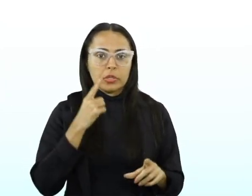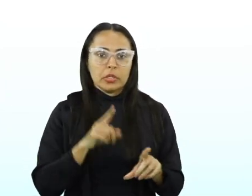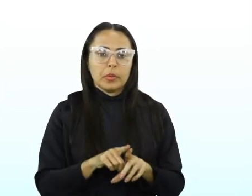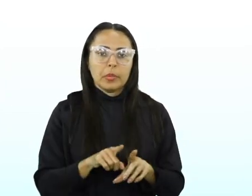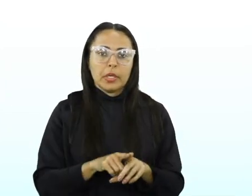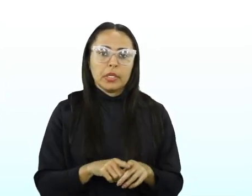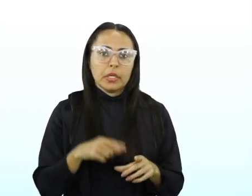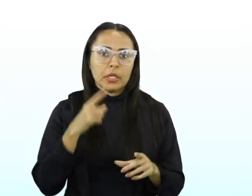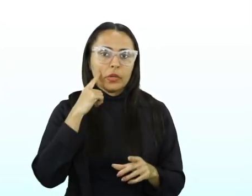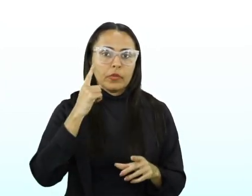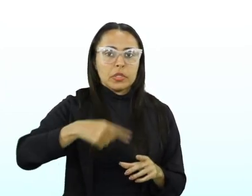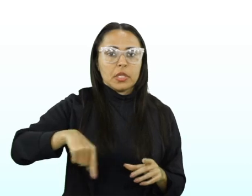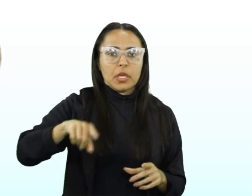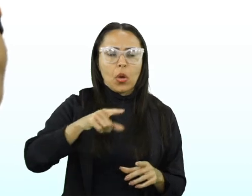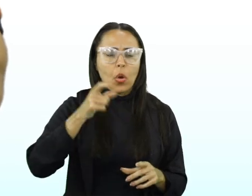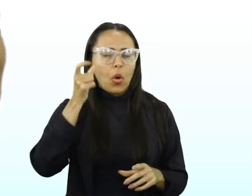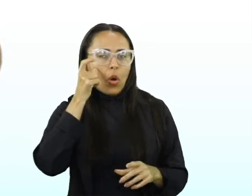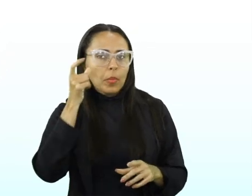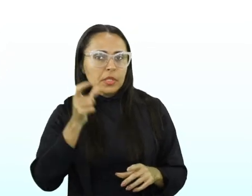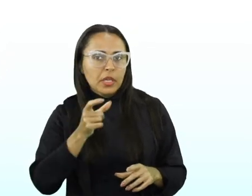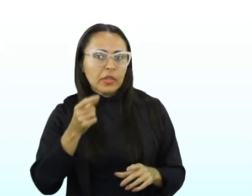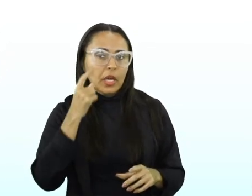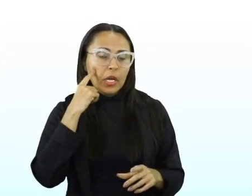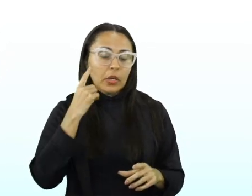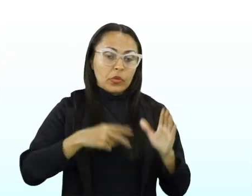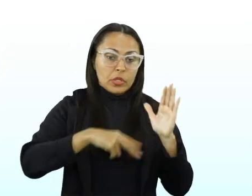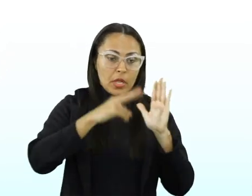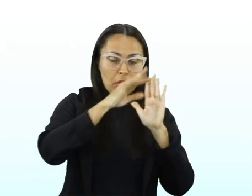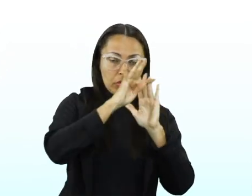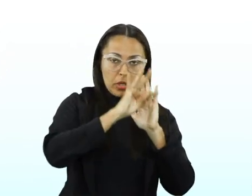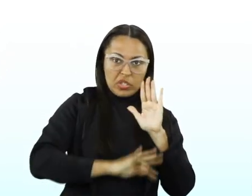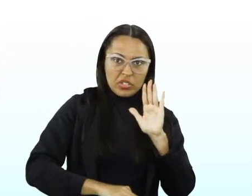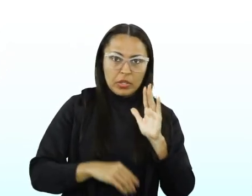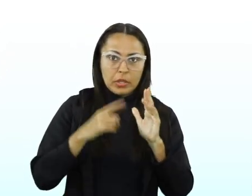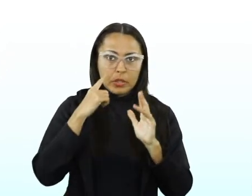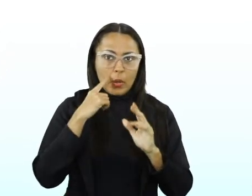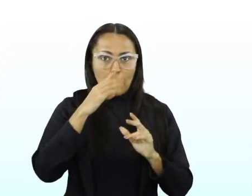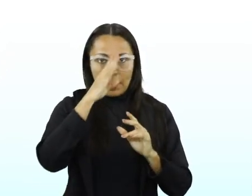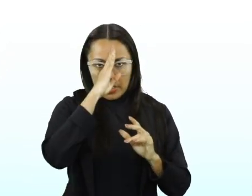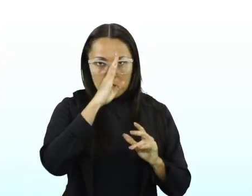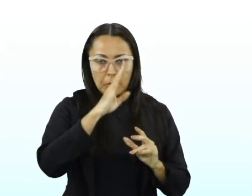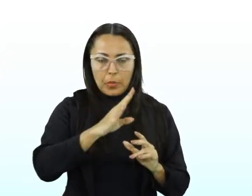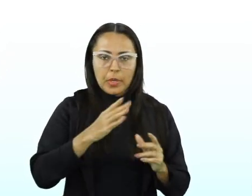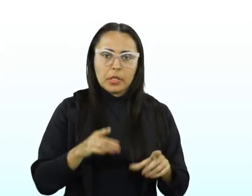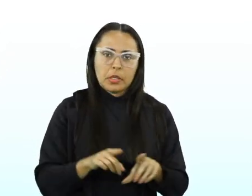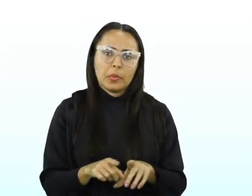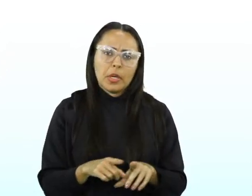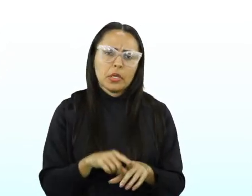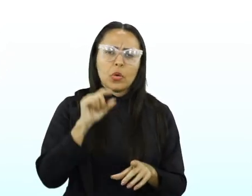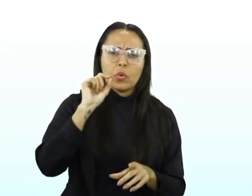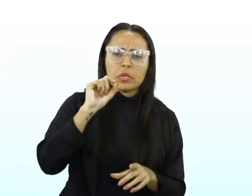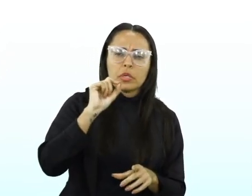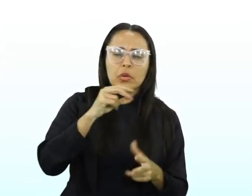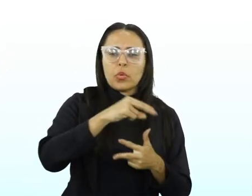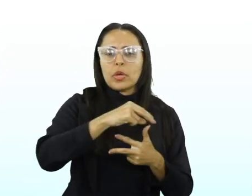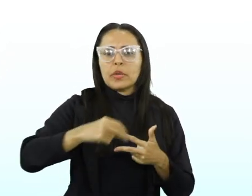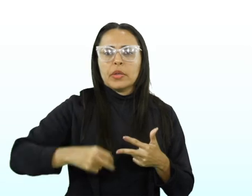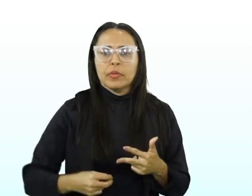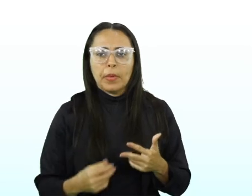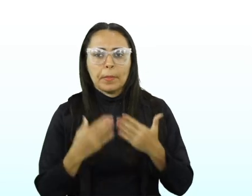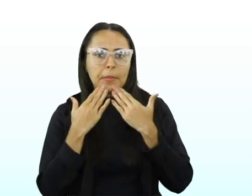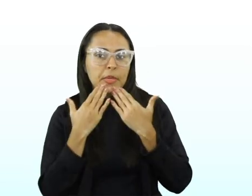descritiva. Então, você tem que observar, na hora que for ler o texto, principalmente o comando da questão. O que é que o Enem vai pedir?